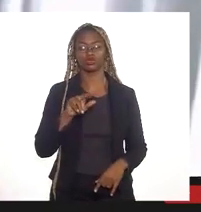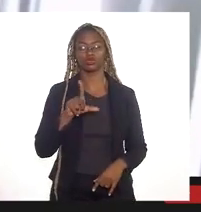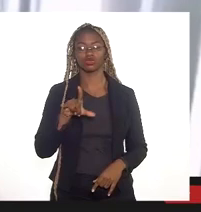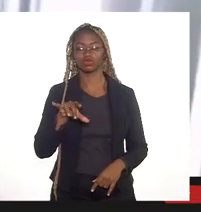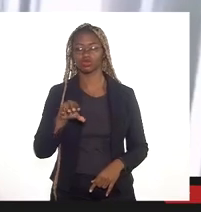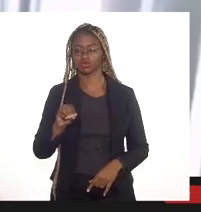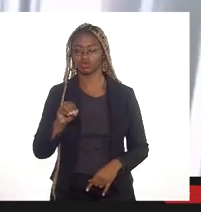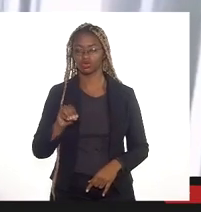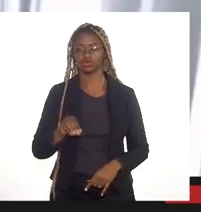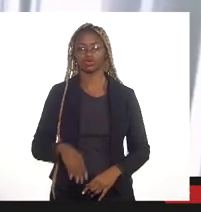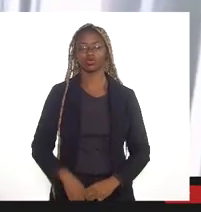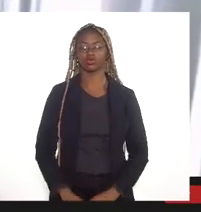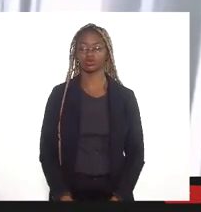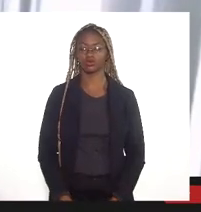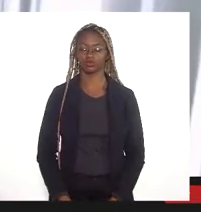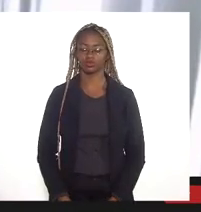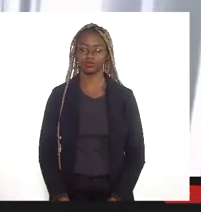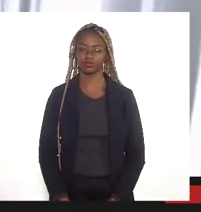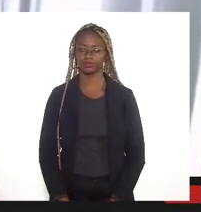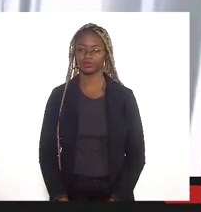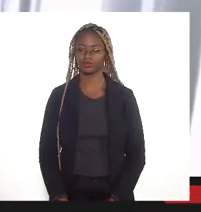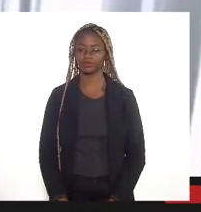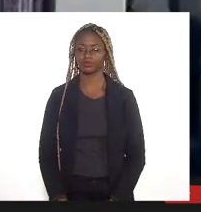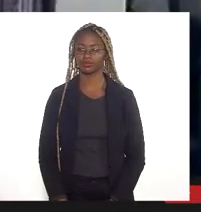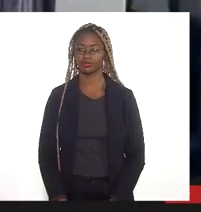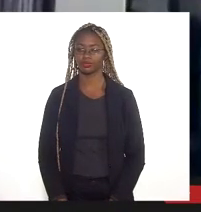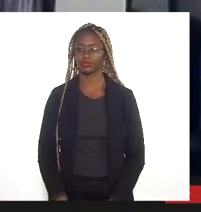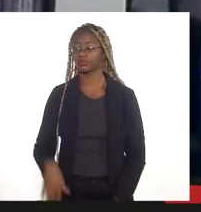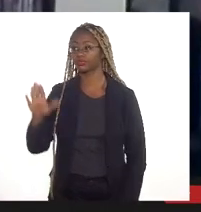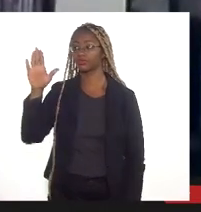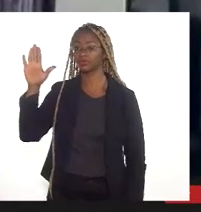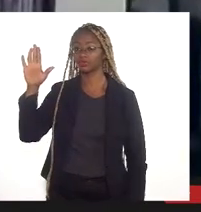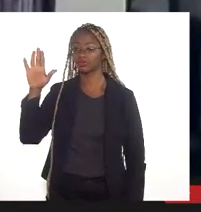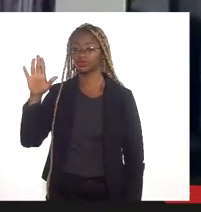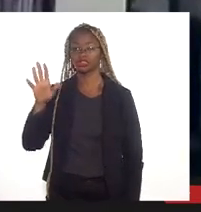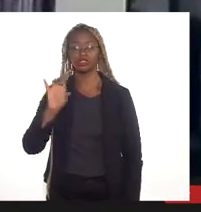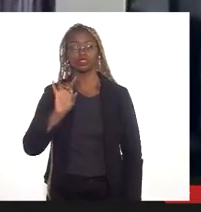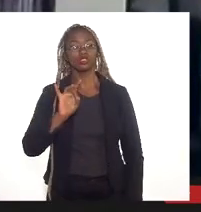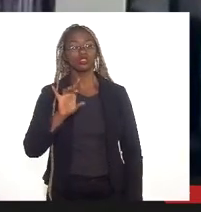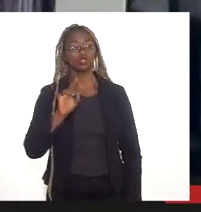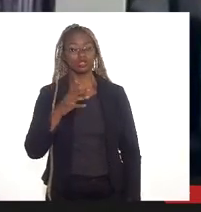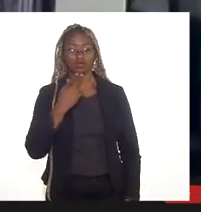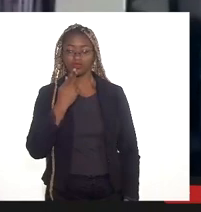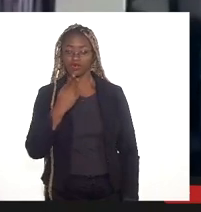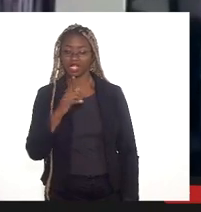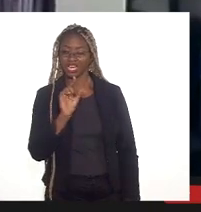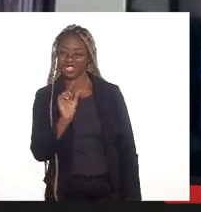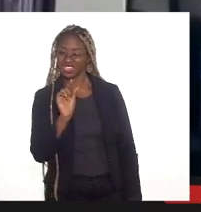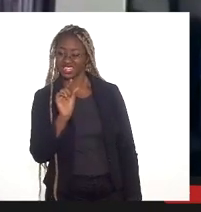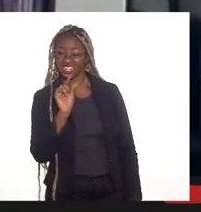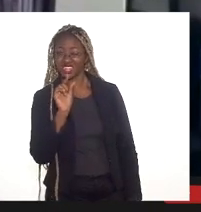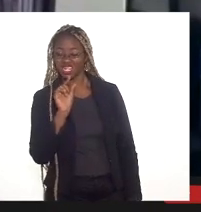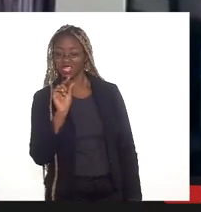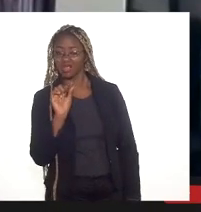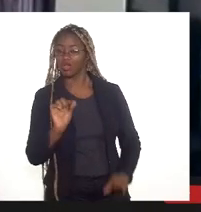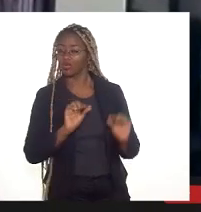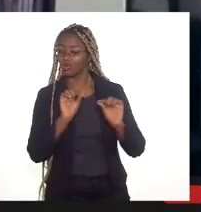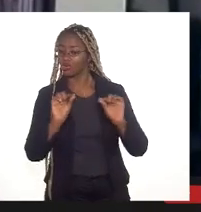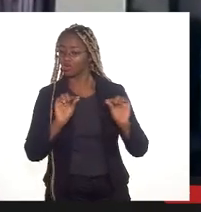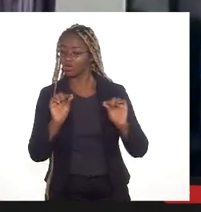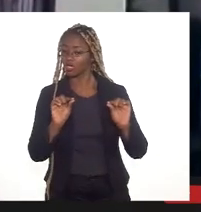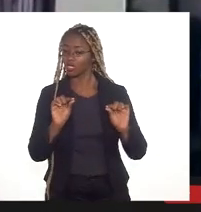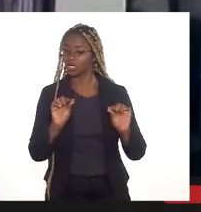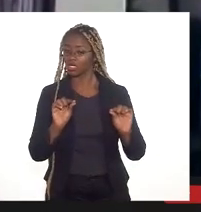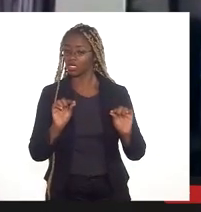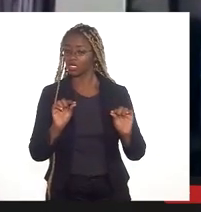Júlio José Araújo Júnior, por favor. Valdeque, só queria, antes de começar, eu só queria falar um pouco, sabe o que eu escrevi?